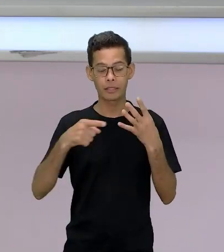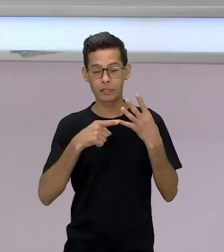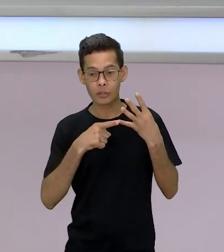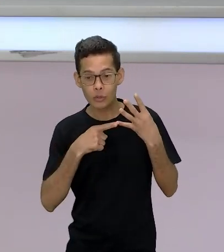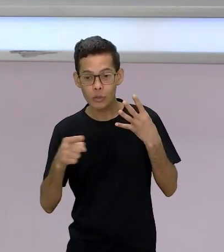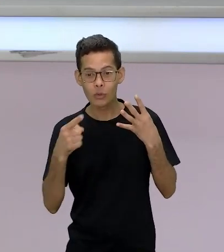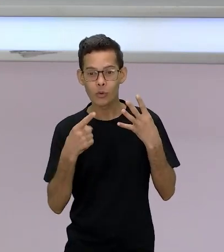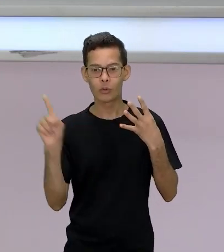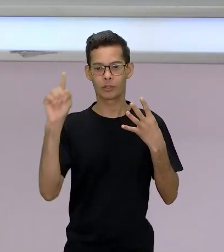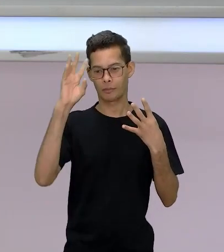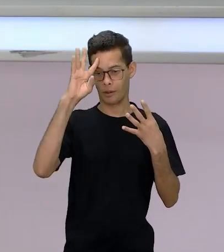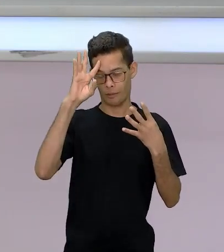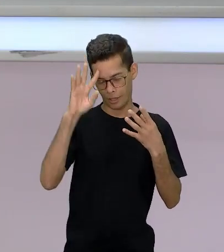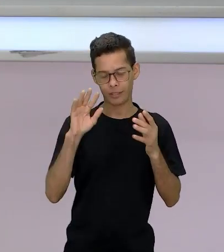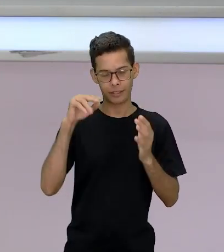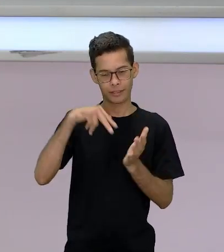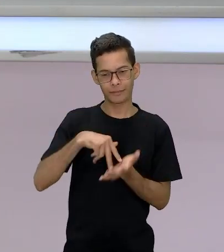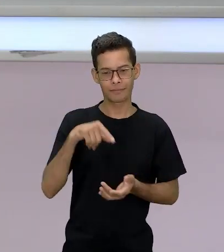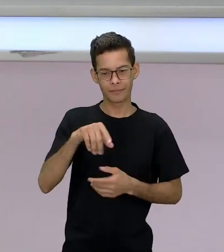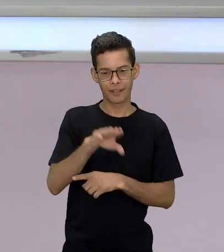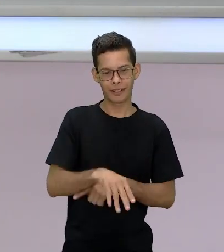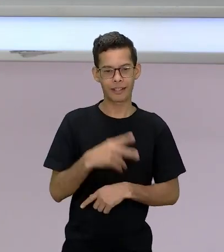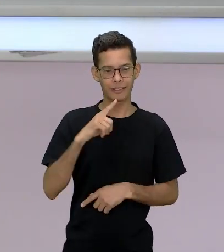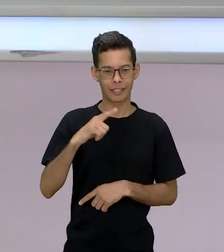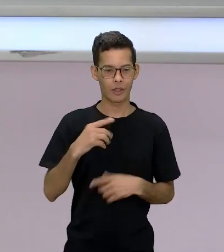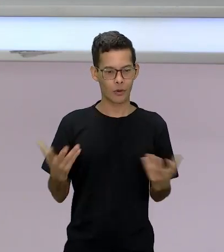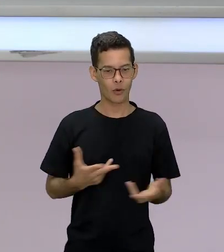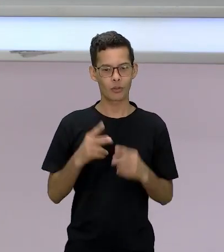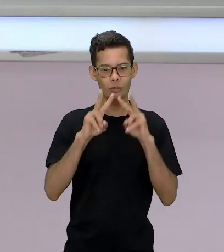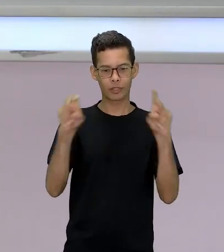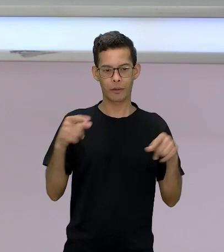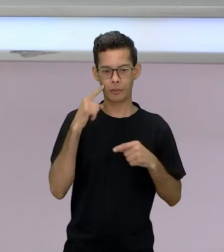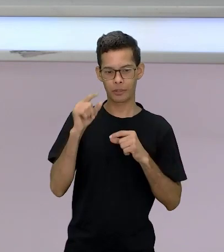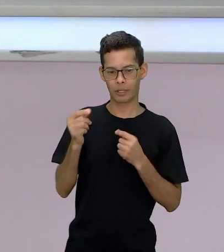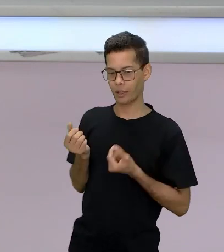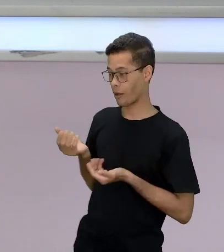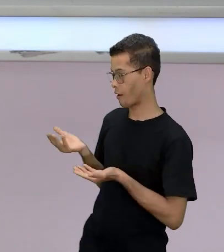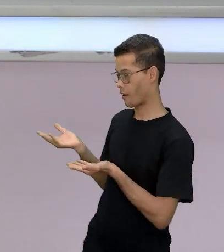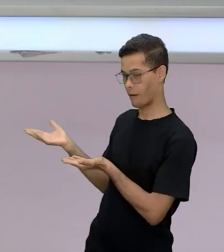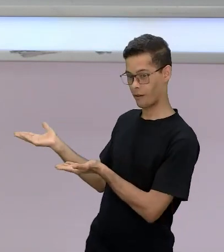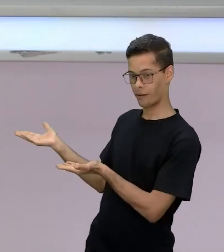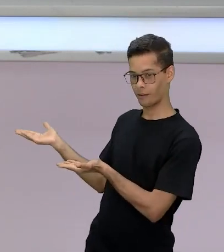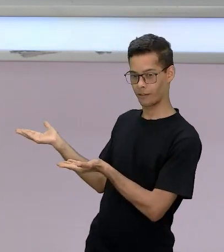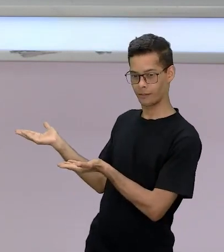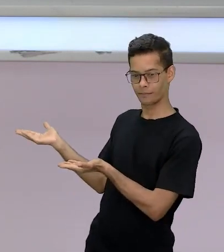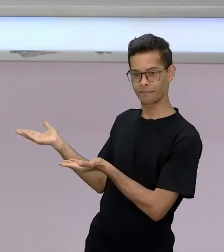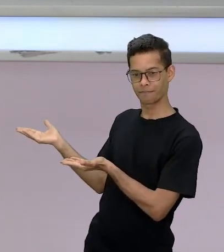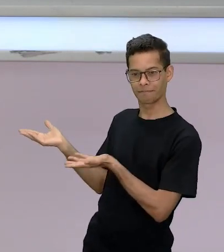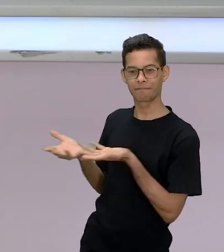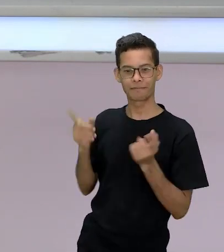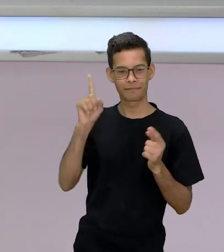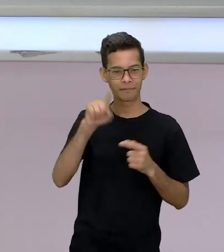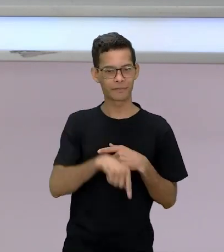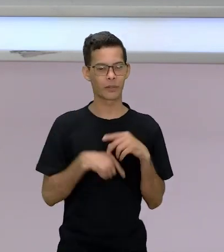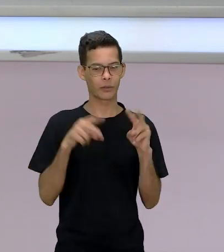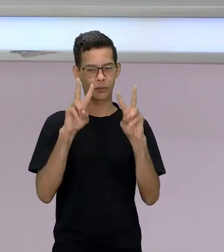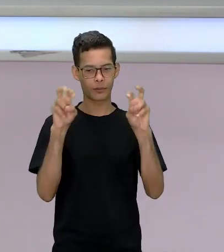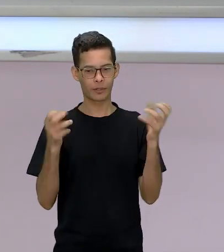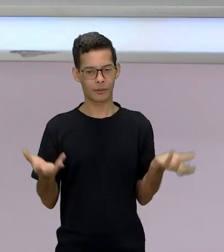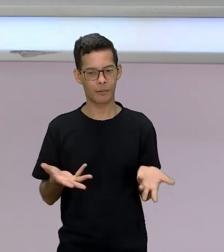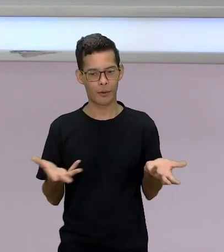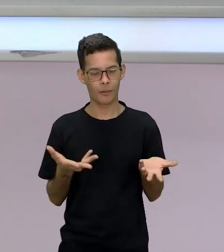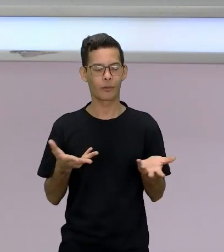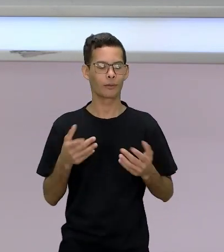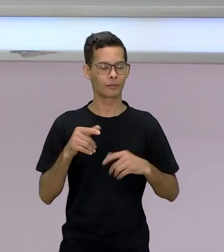Hoje nós vamos discutir a obra Eu Te Tuba, Bruxa Negra de Salém, de Marise Condé. É uma